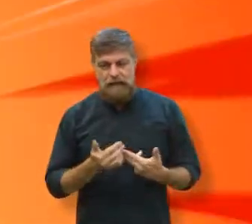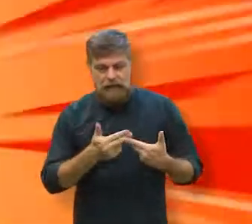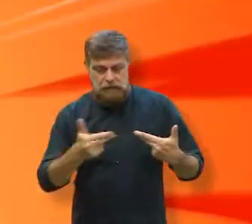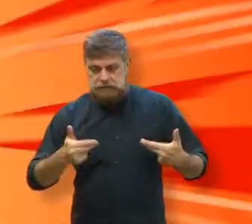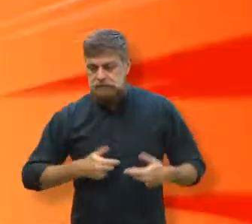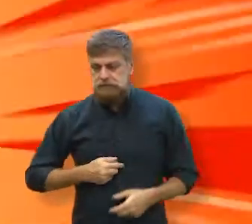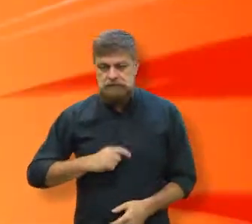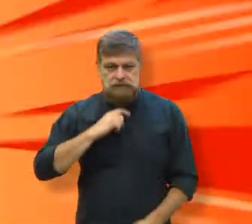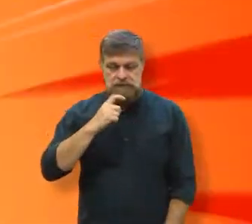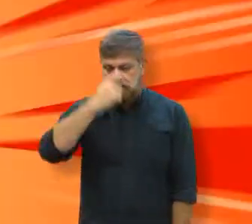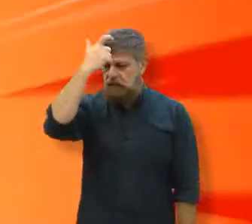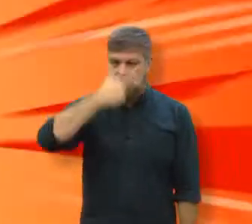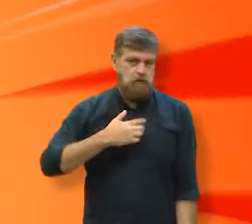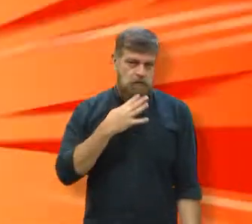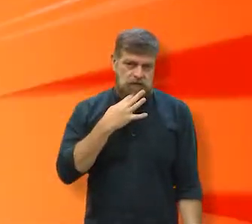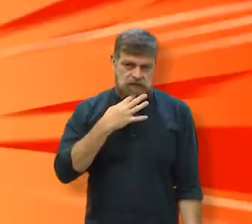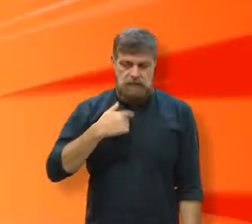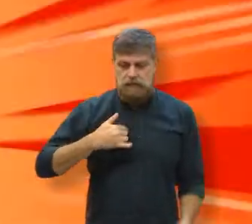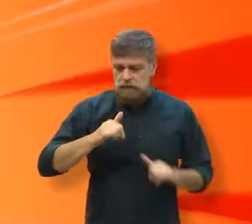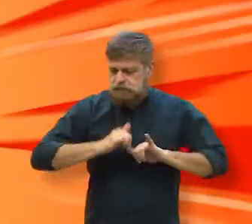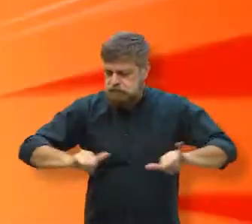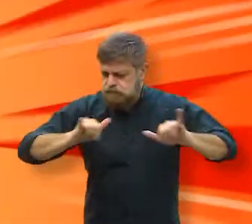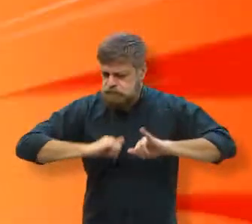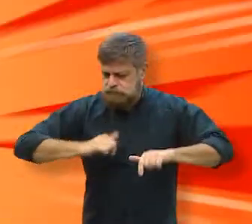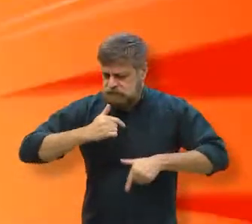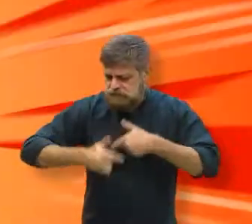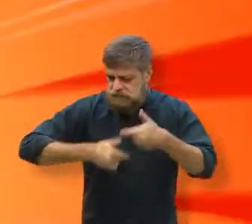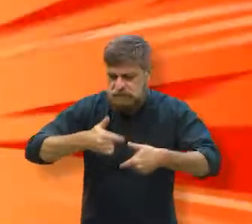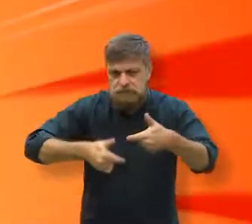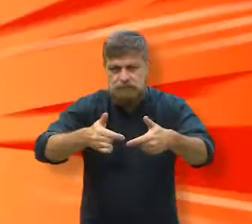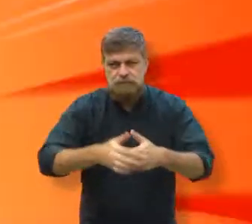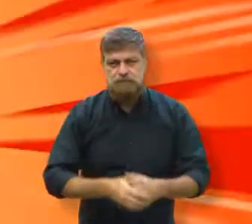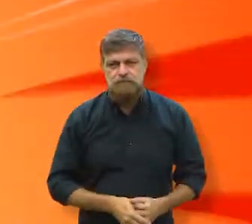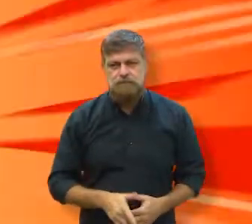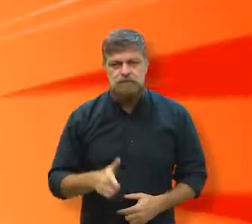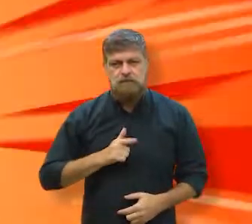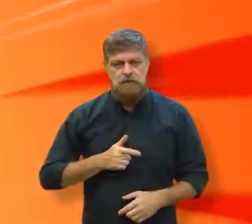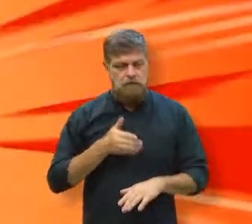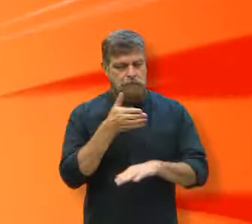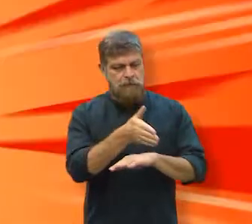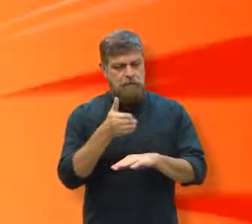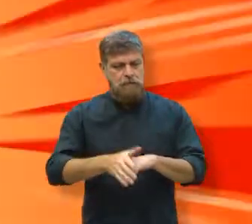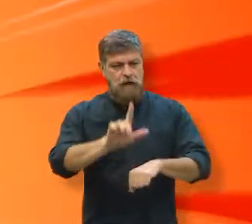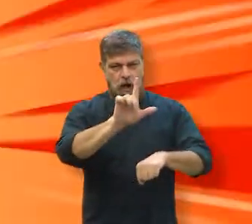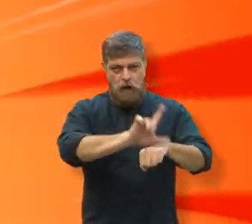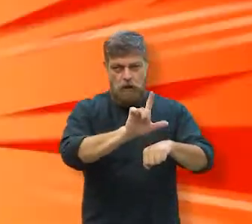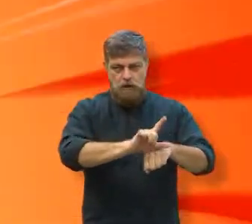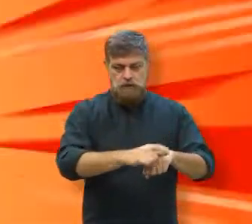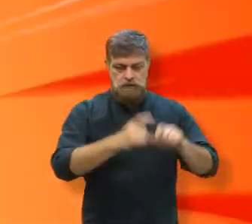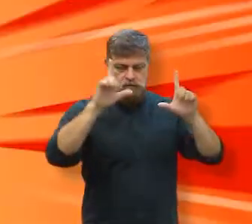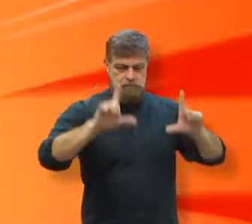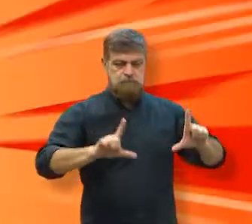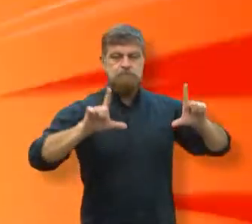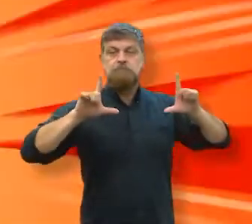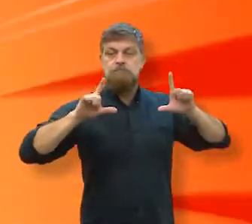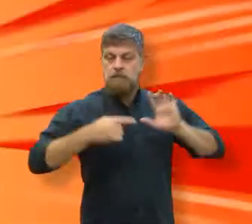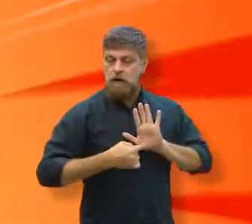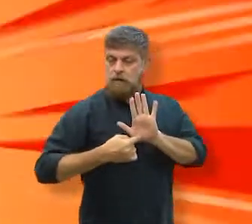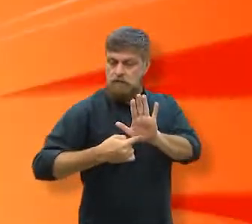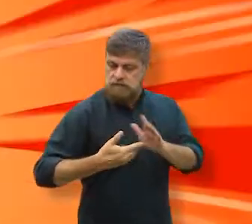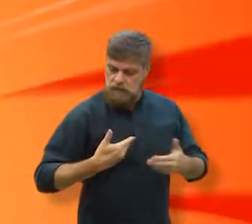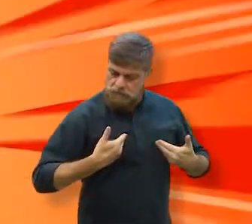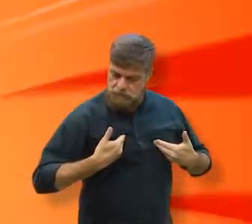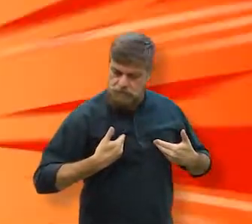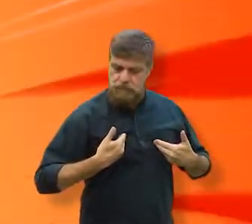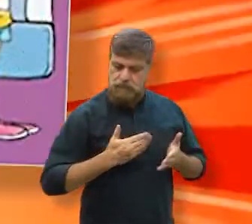coisas, ninguém me conhecia, eu trabalhei bastante na divulgação, então eu fiz um trabalho, eu fui em várias livrarias me apresentar, me apresentar para os